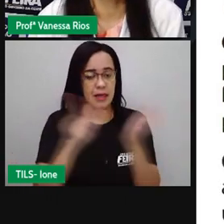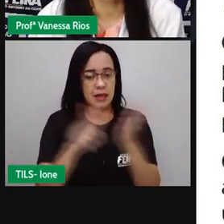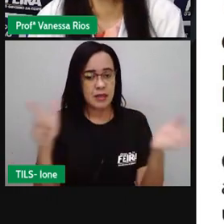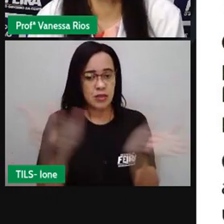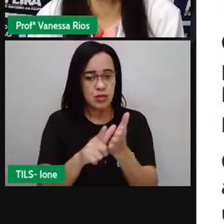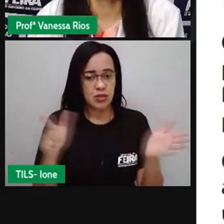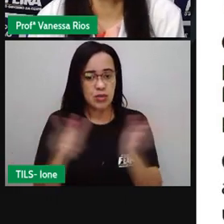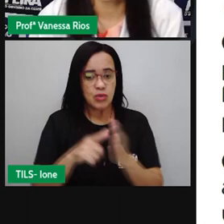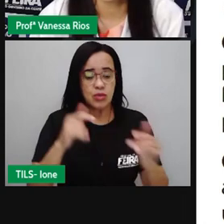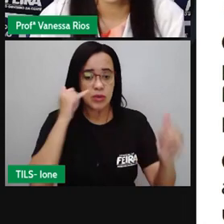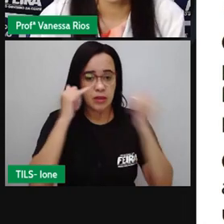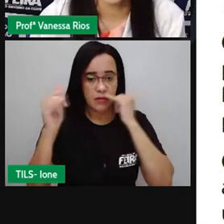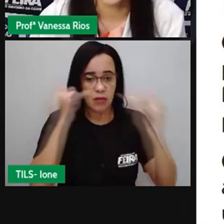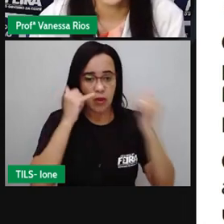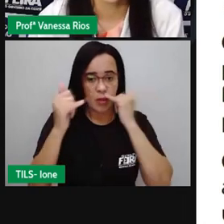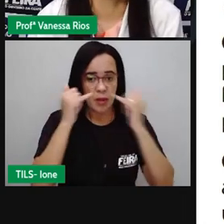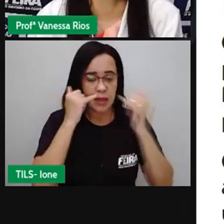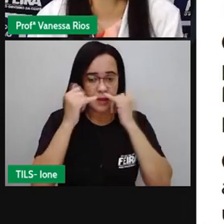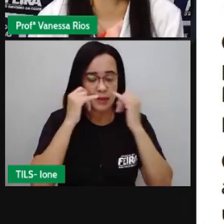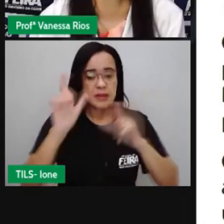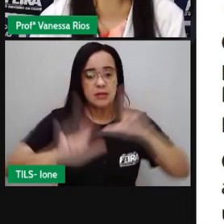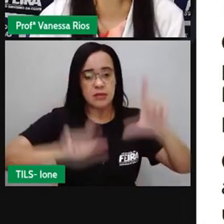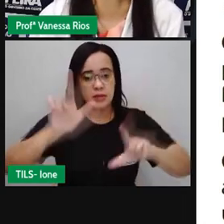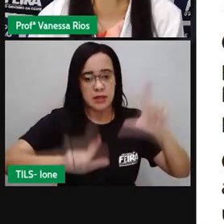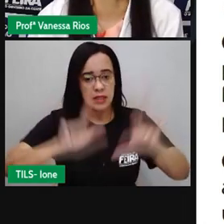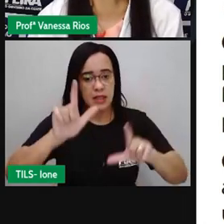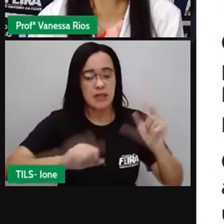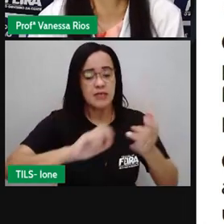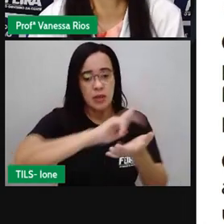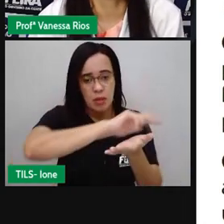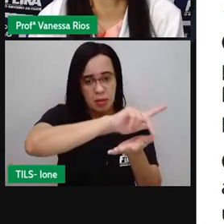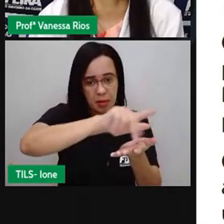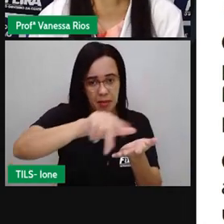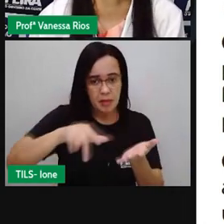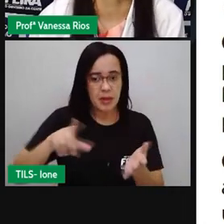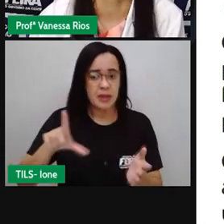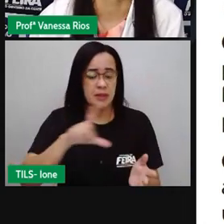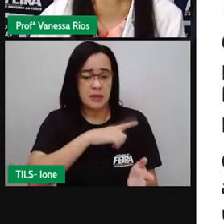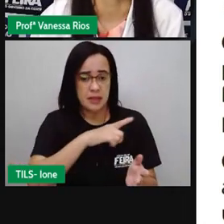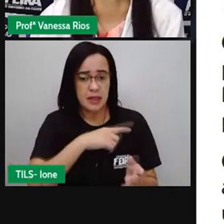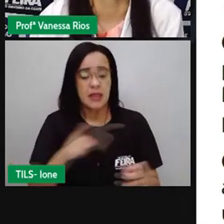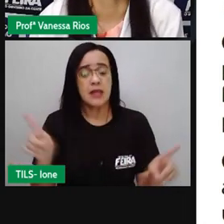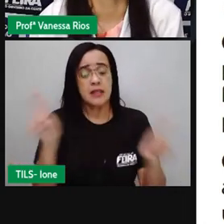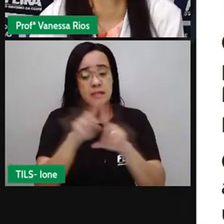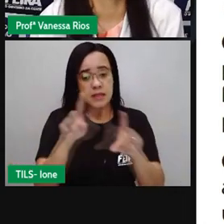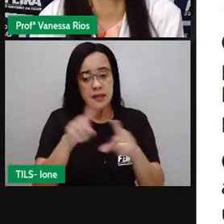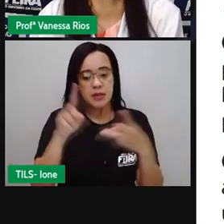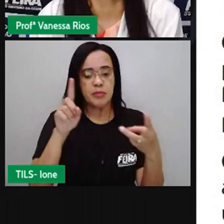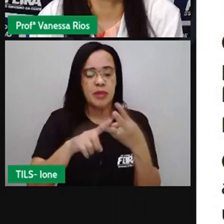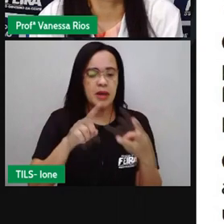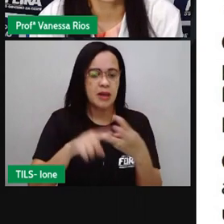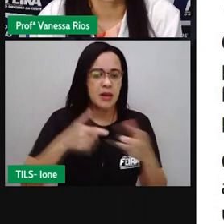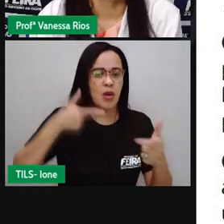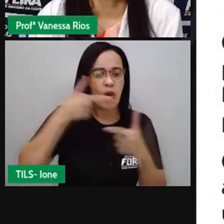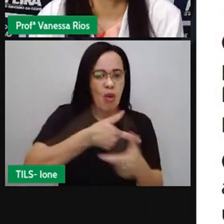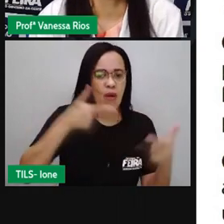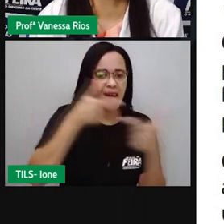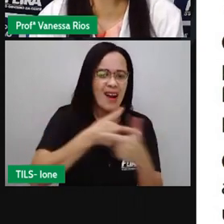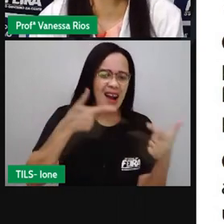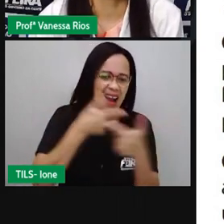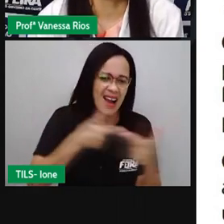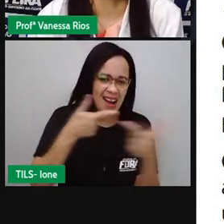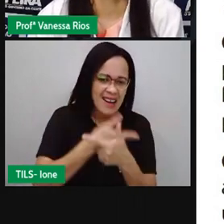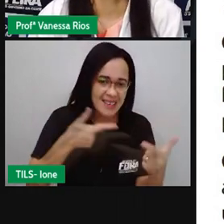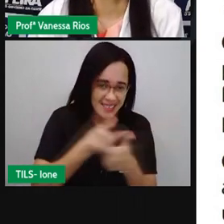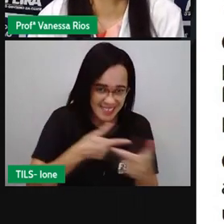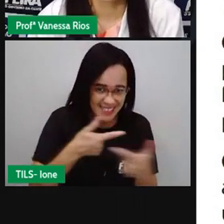São três tipos possíveis, né, de serem aí apresentados ou construídos em relação ao gênero crônica. Mas